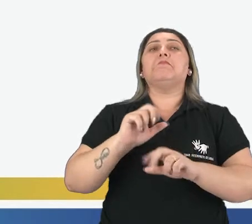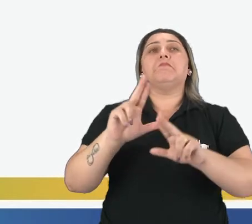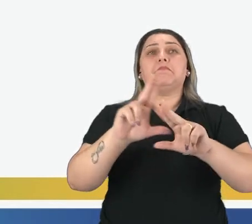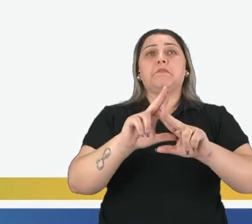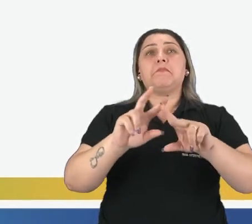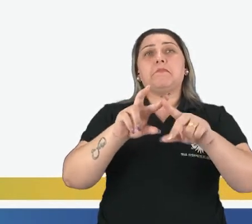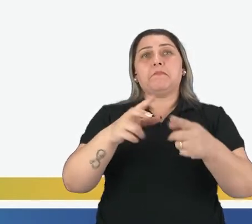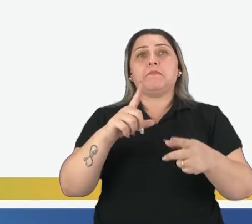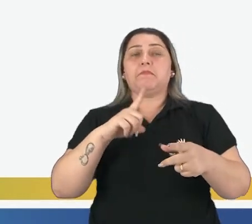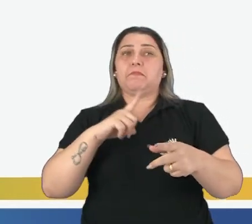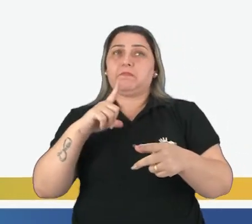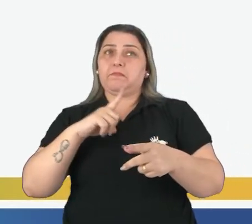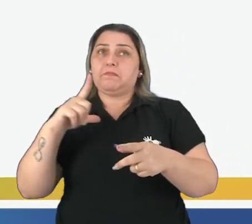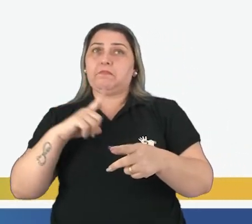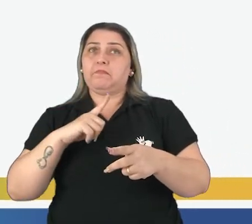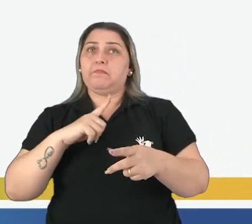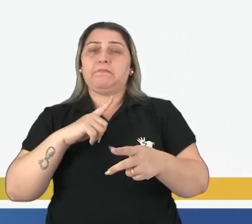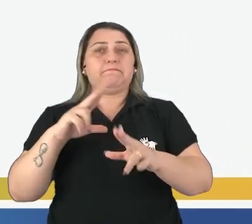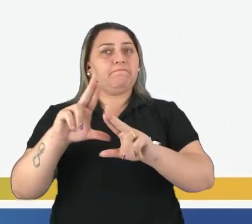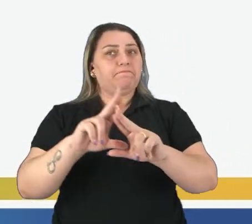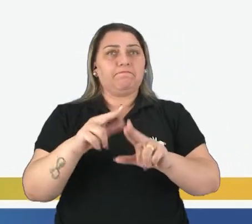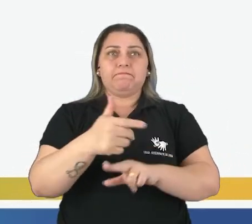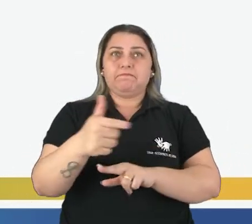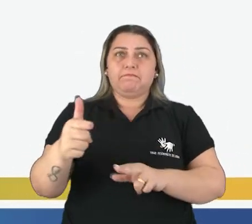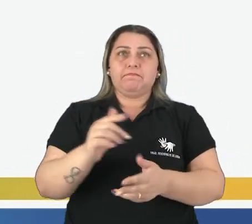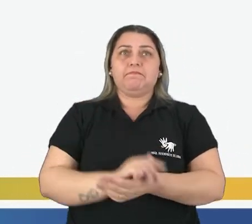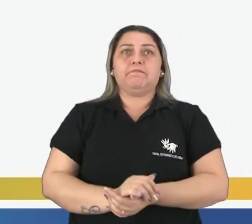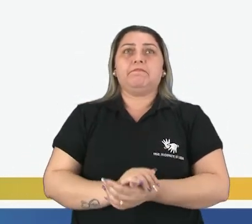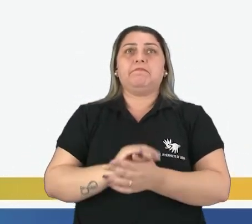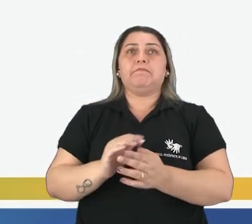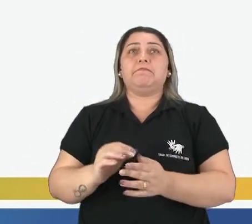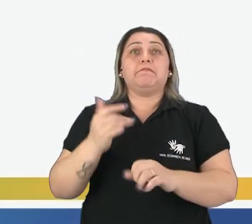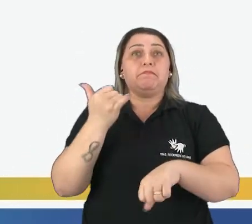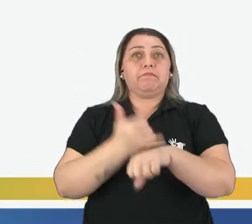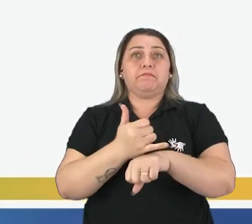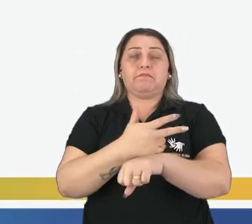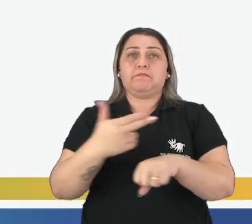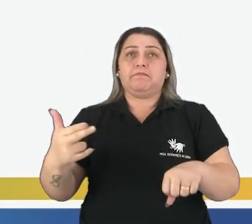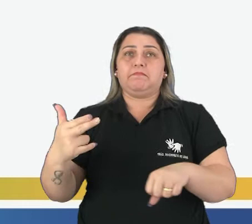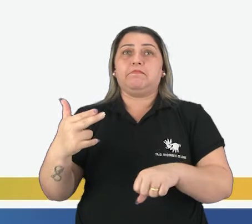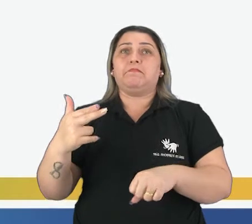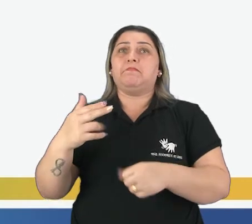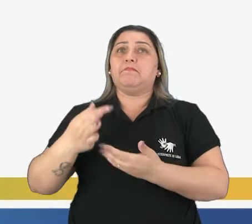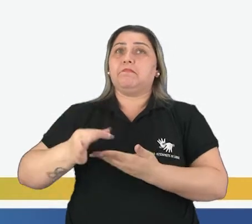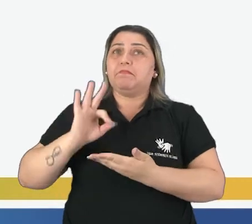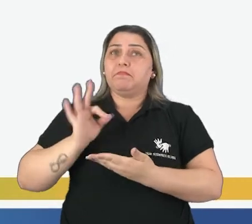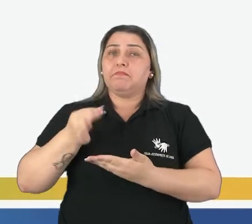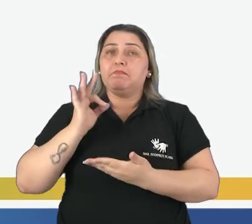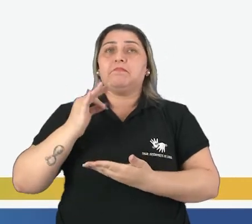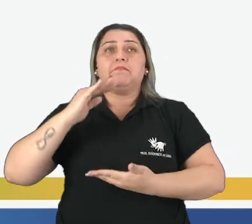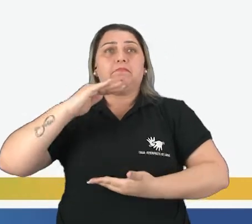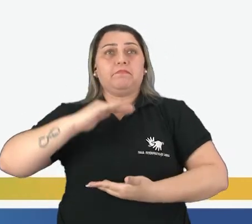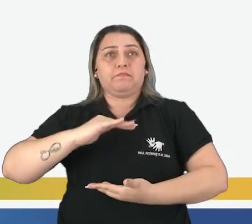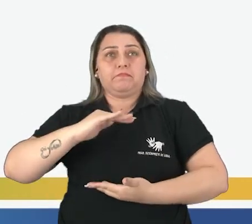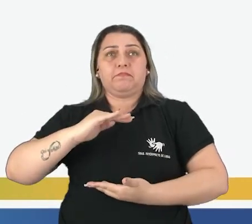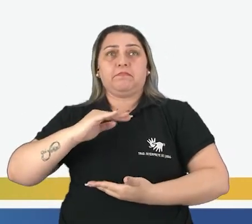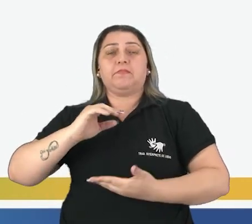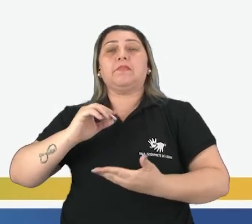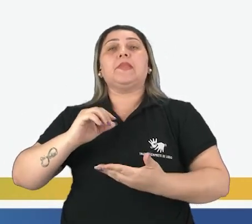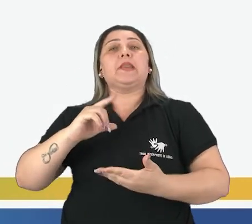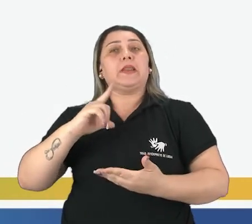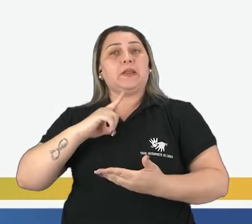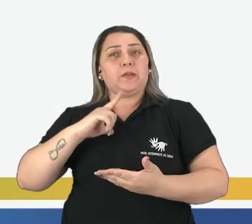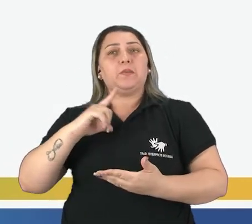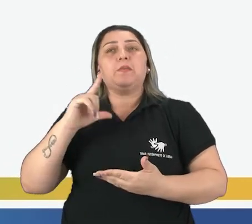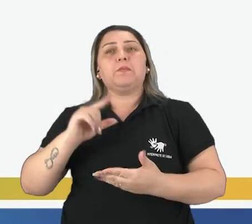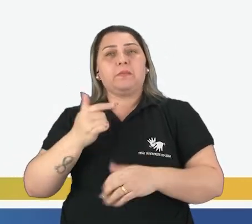existem plásticos e isopor que não são recicláveis. As embalagens metalizadas, como a de café e salgadinhos, que ela tem